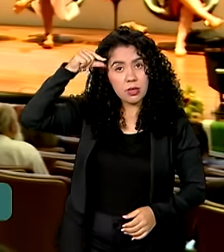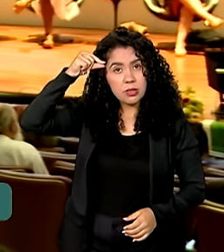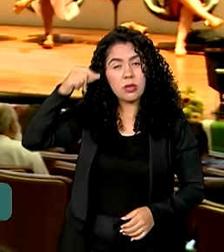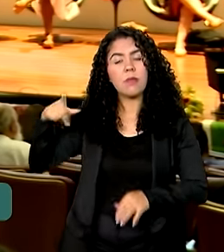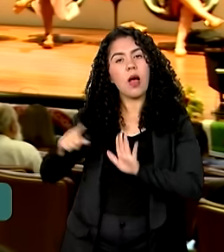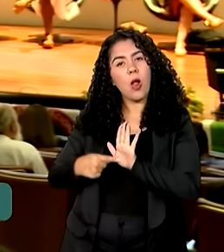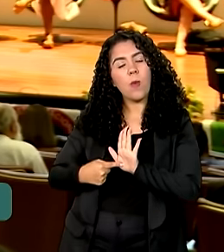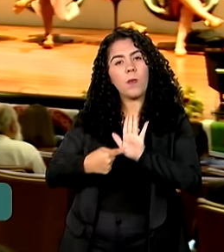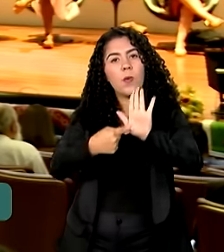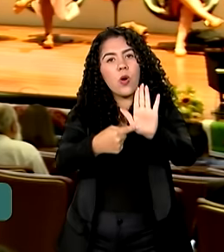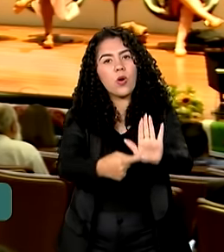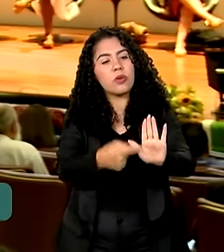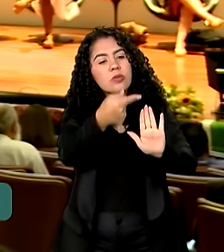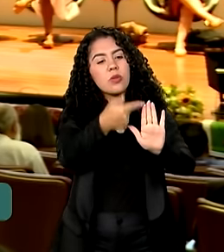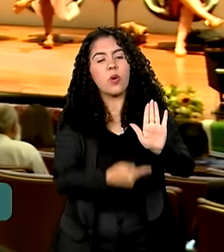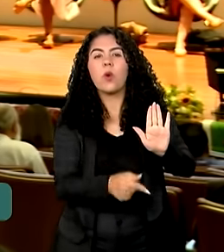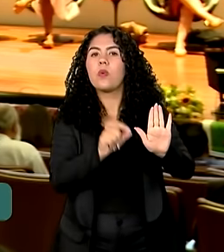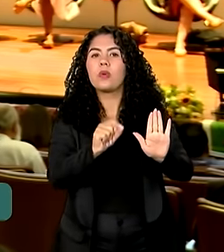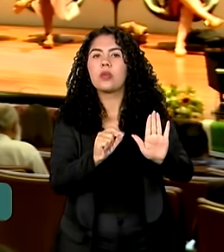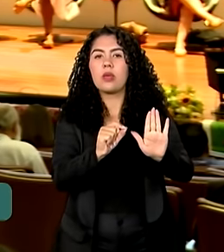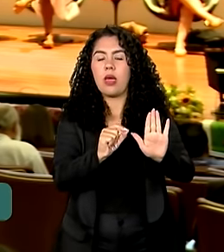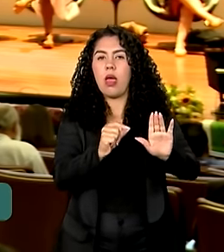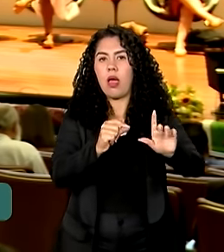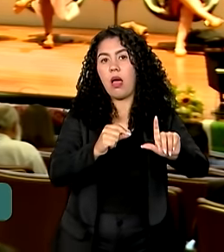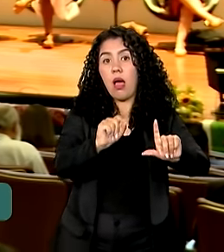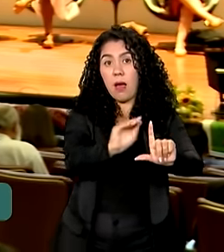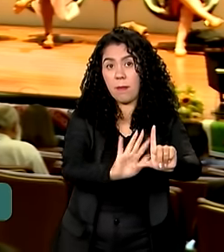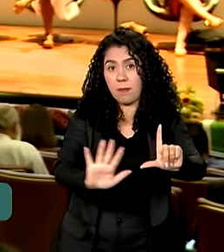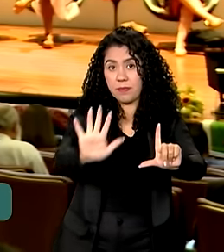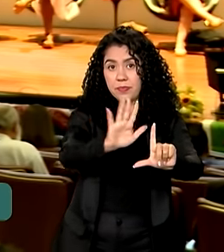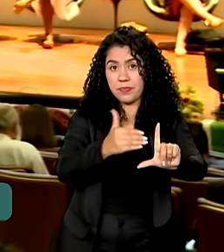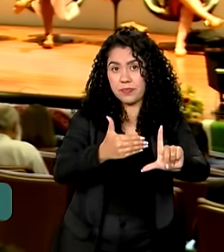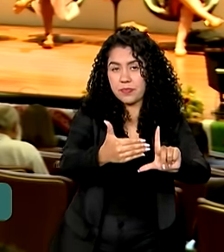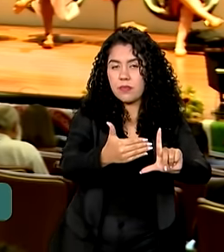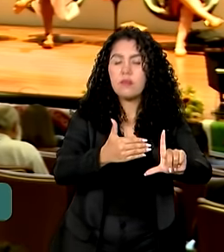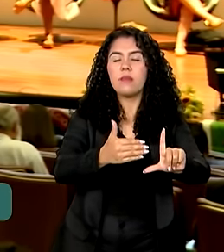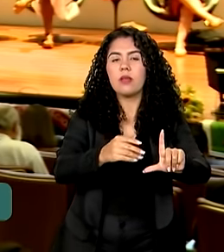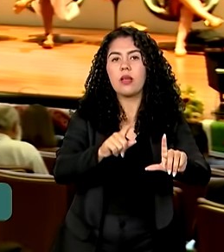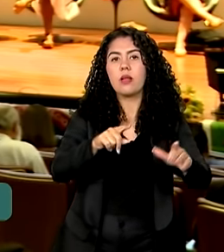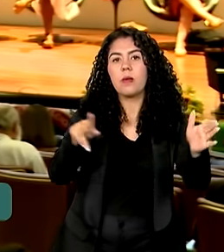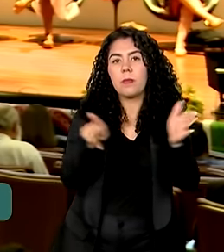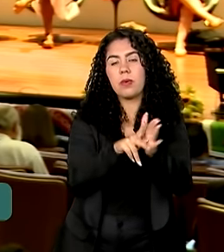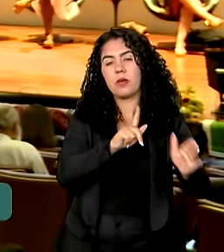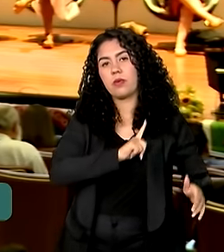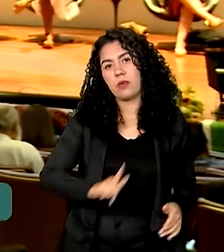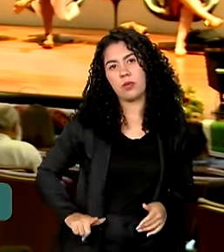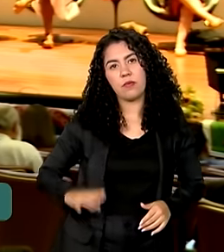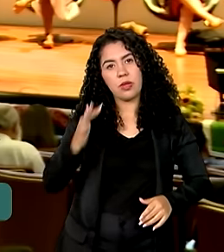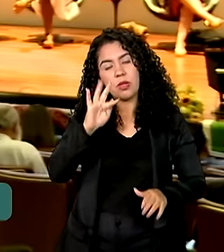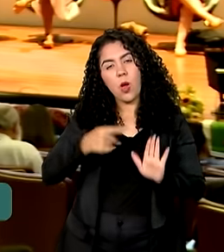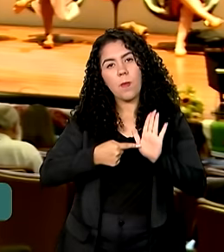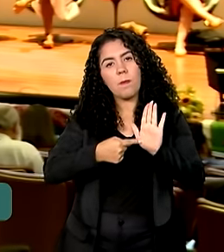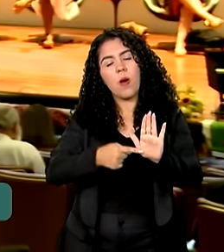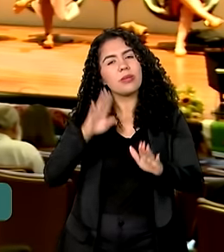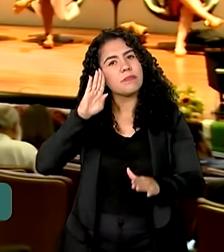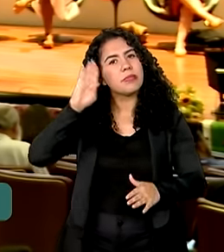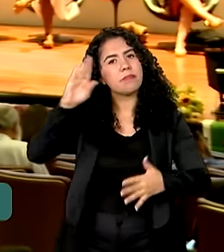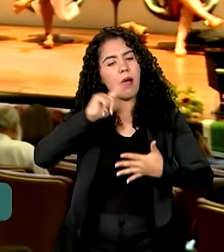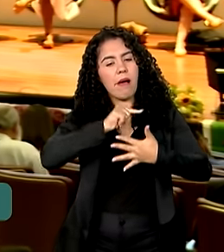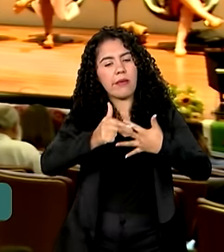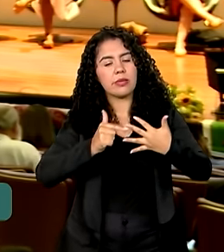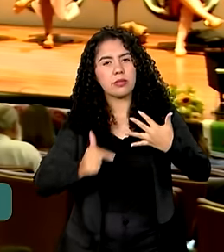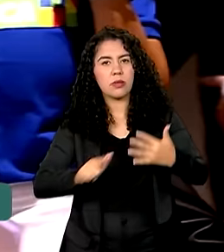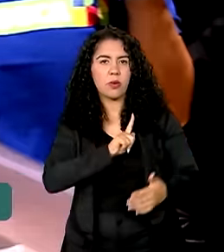apresentou o Comunica.br, plataforma pública criada pelo governo federal, que mostra as entregas dos principais